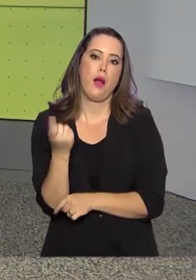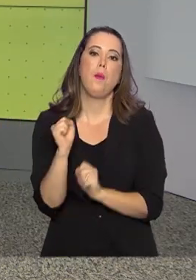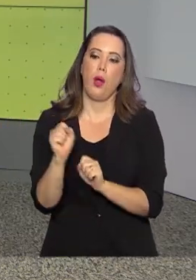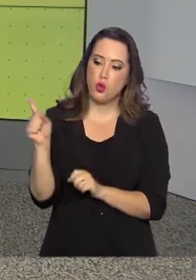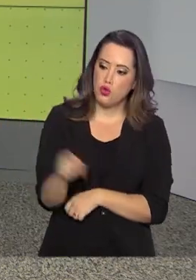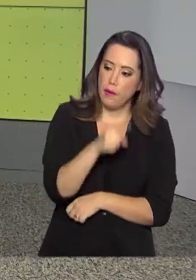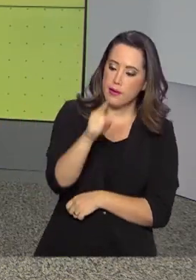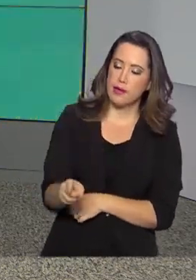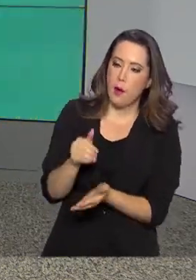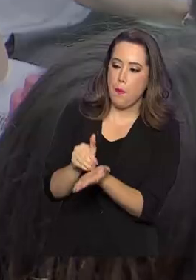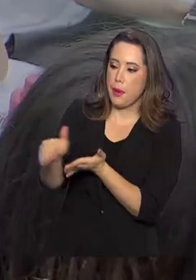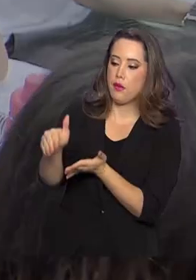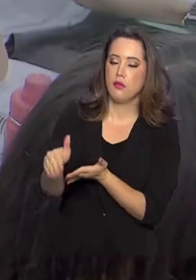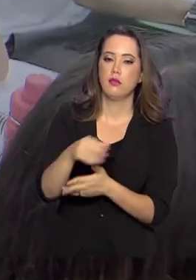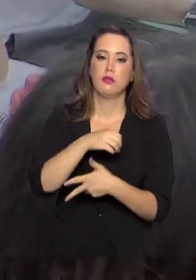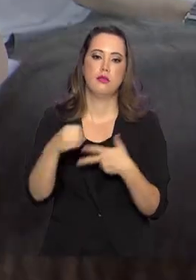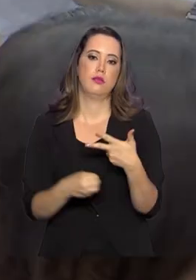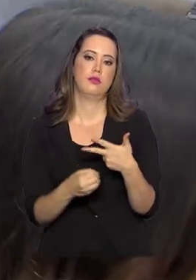eliminação no Enem.